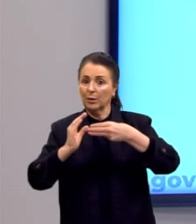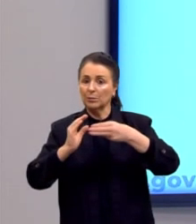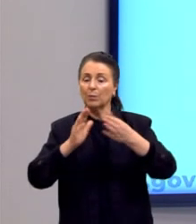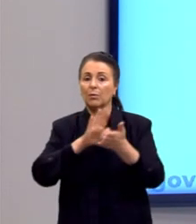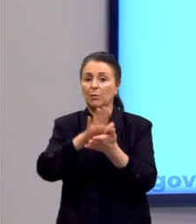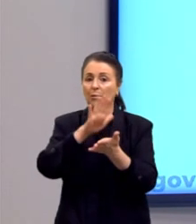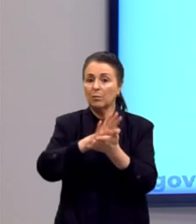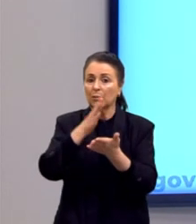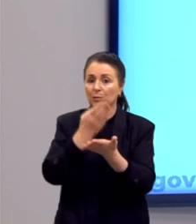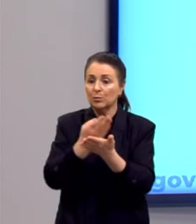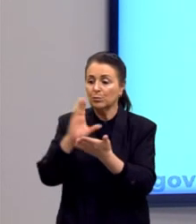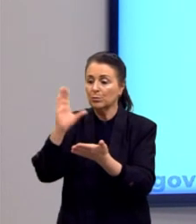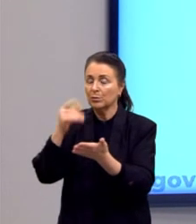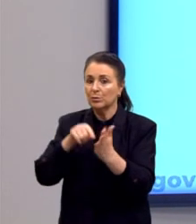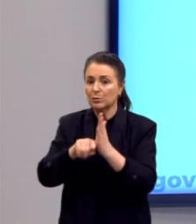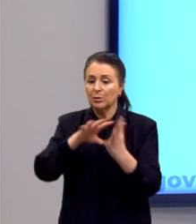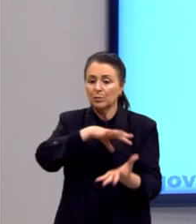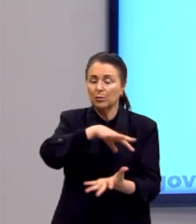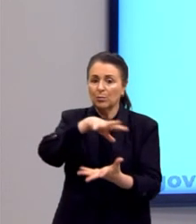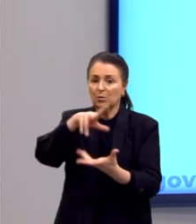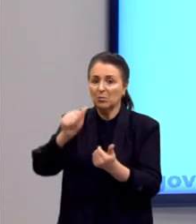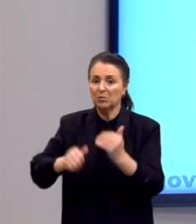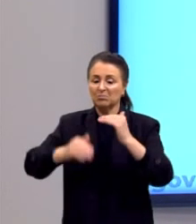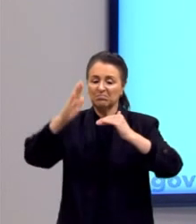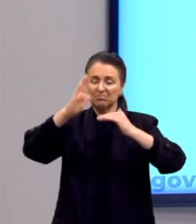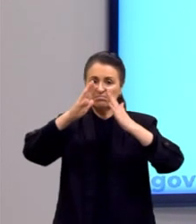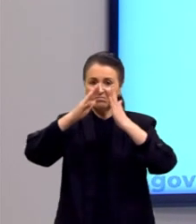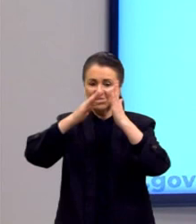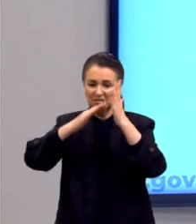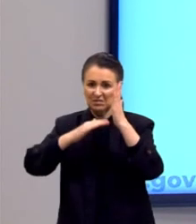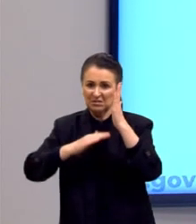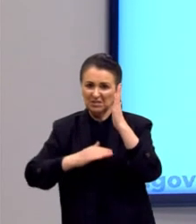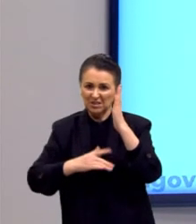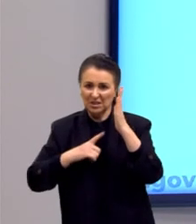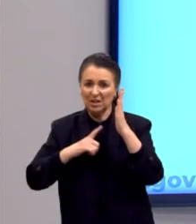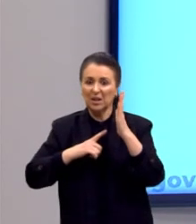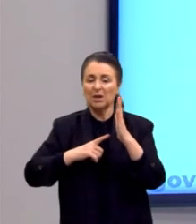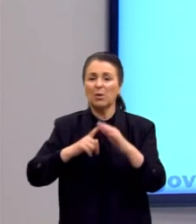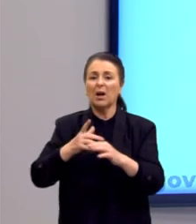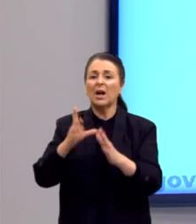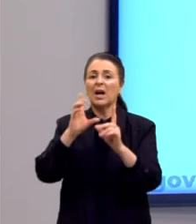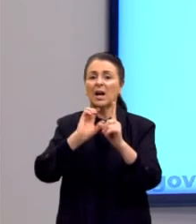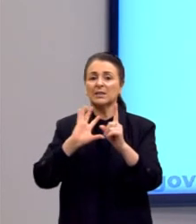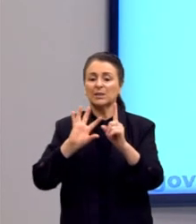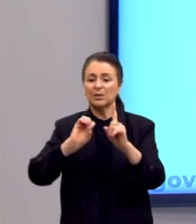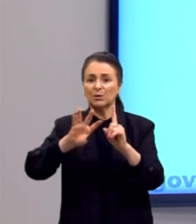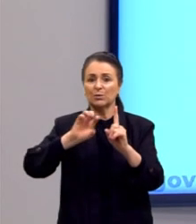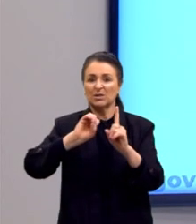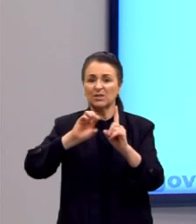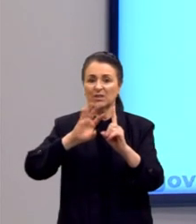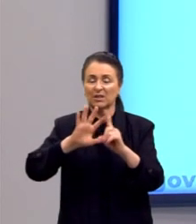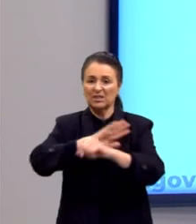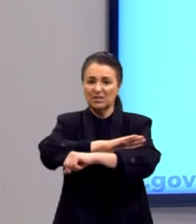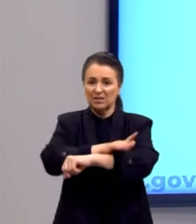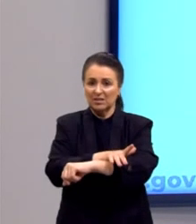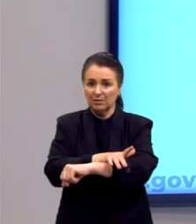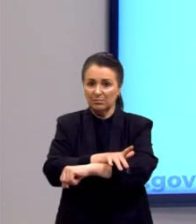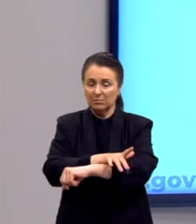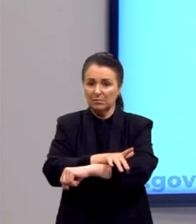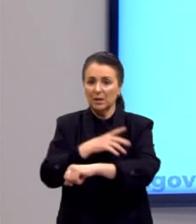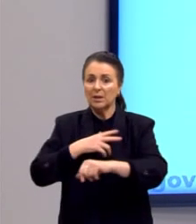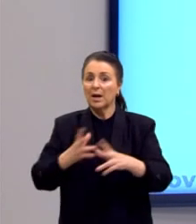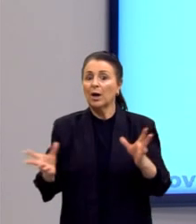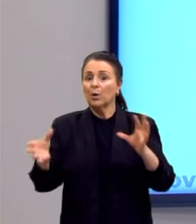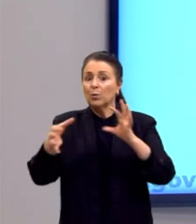todo o mundo que desqualificaram as doutrinas racistas e demonstraram a unidade de gênero humano. Desde então,